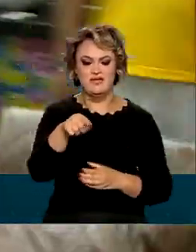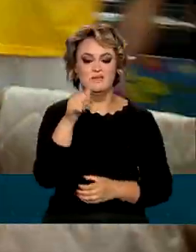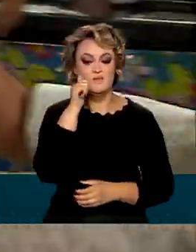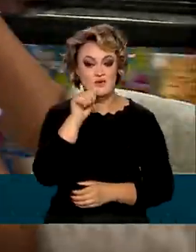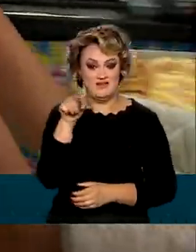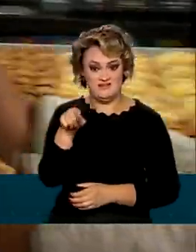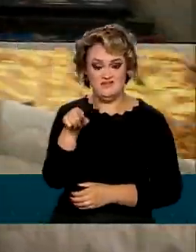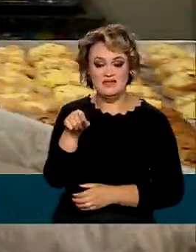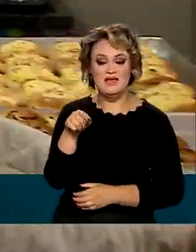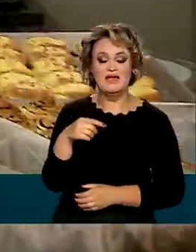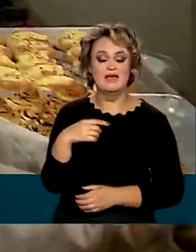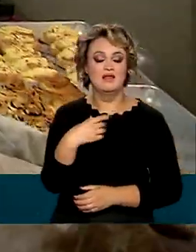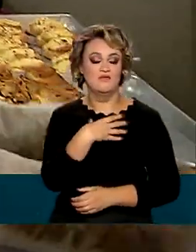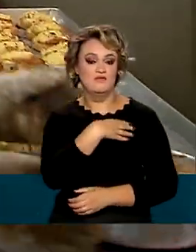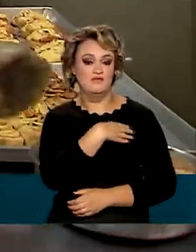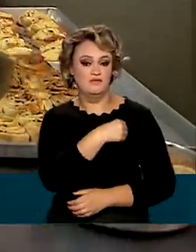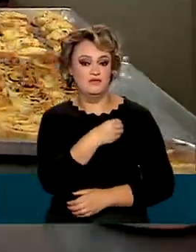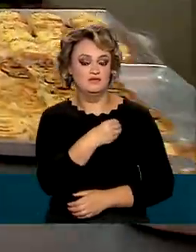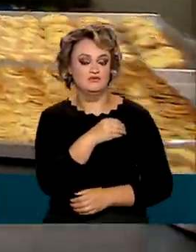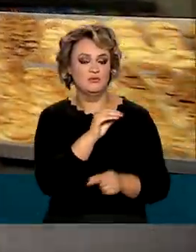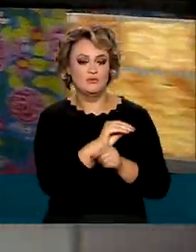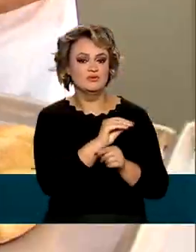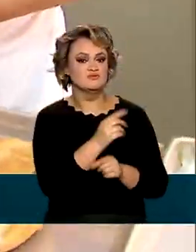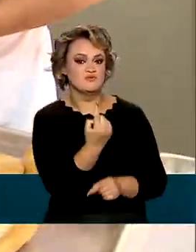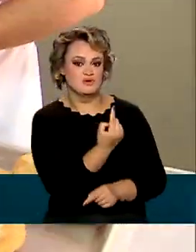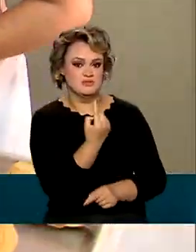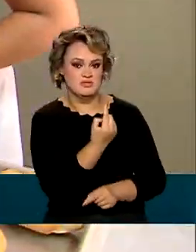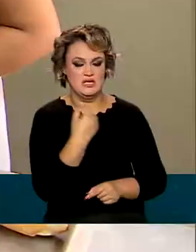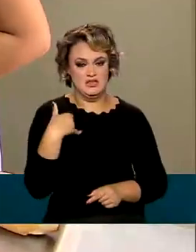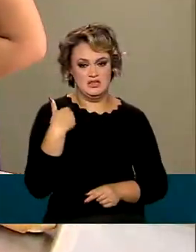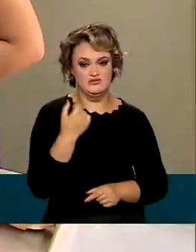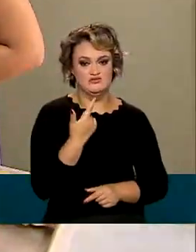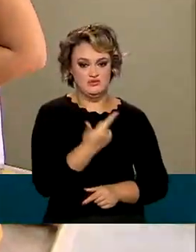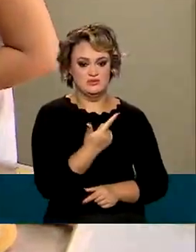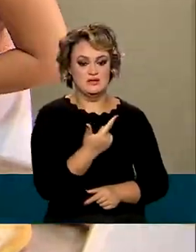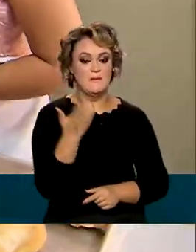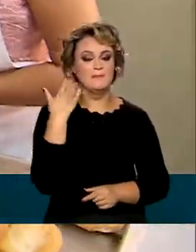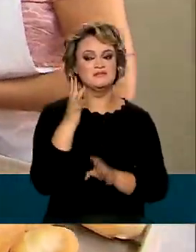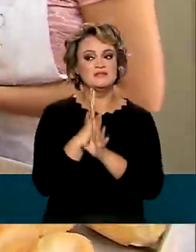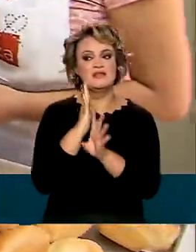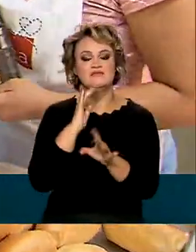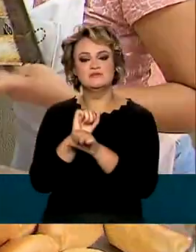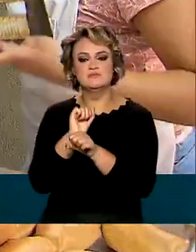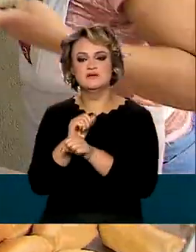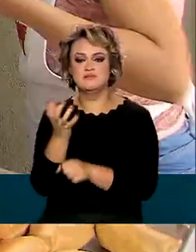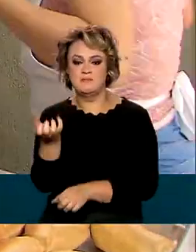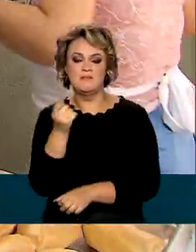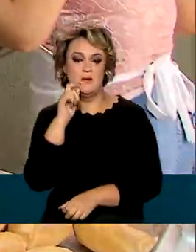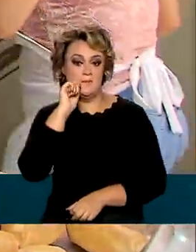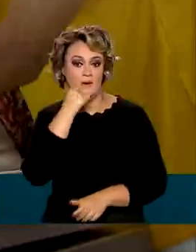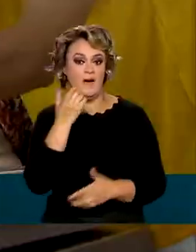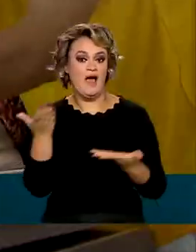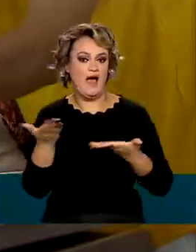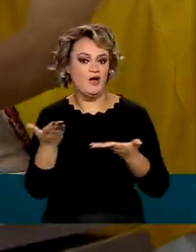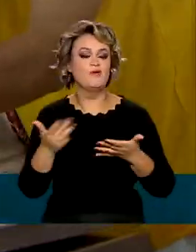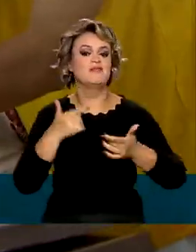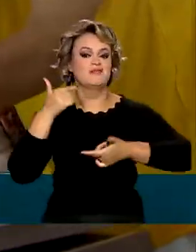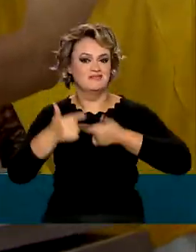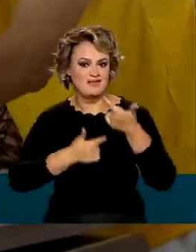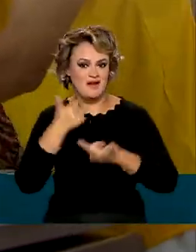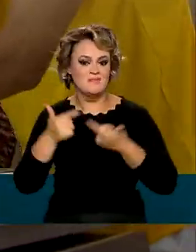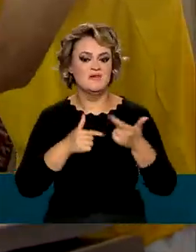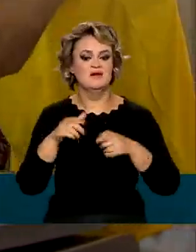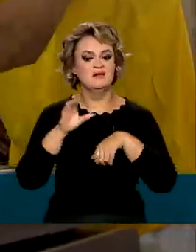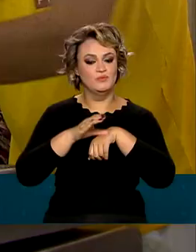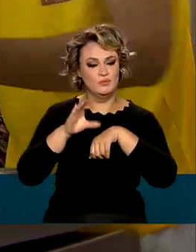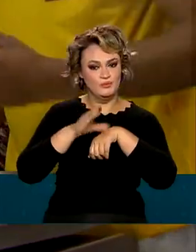Natália, mãe solo de um menino de dois anos. Antes, ela entrava na fila para pegar o pão. Mas agora, ela participa